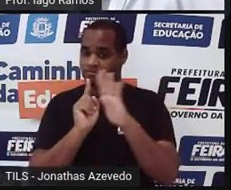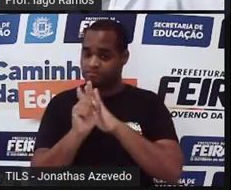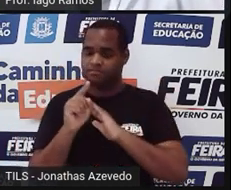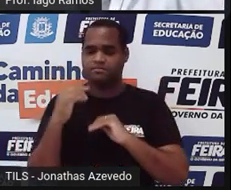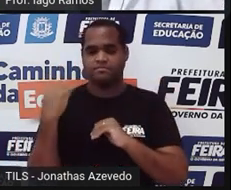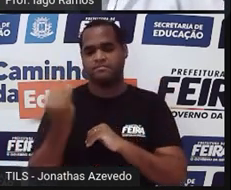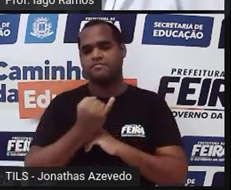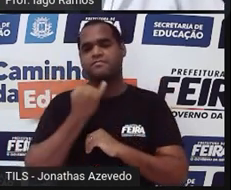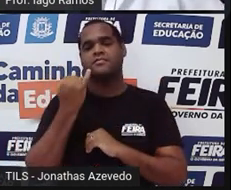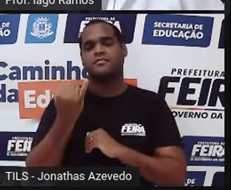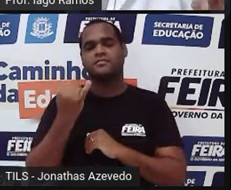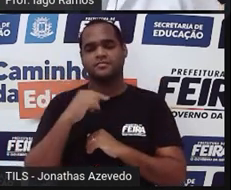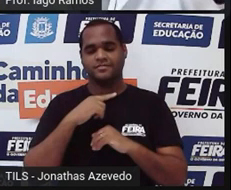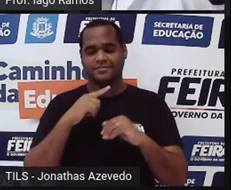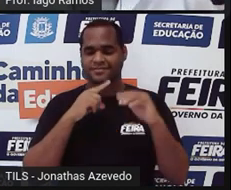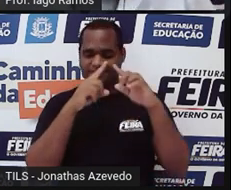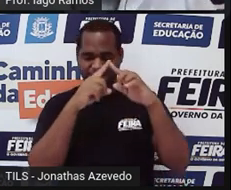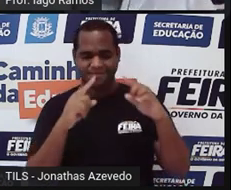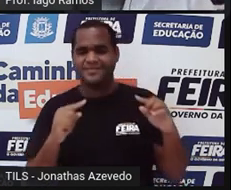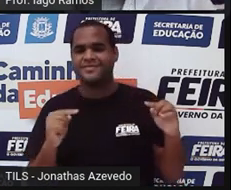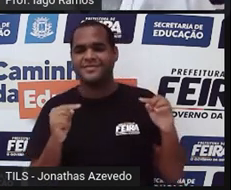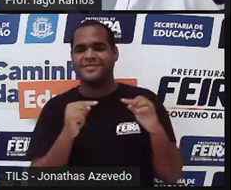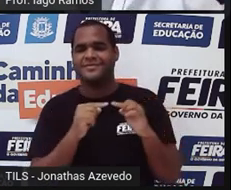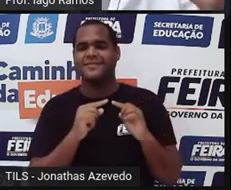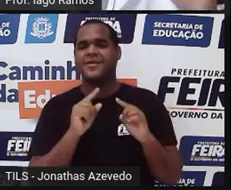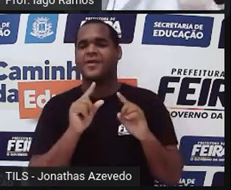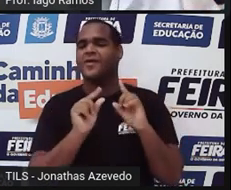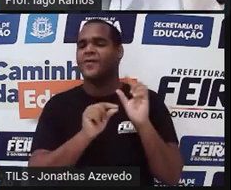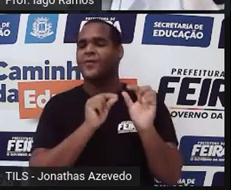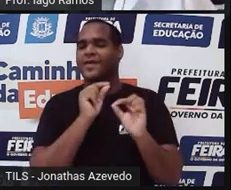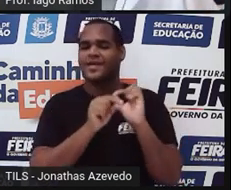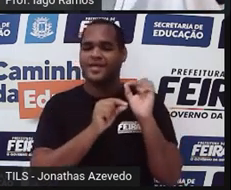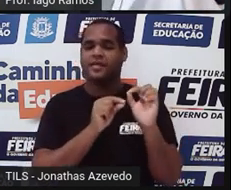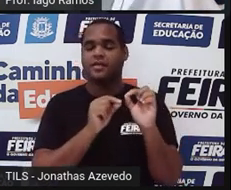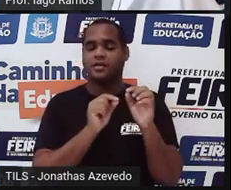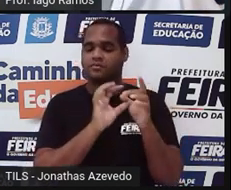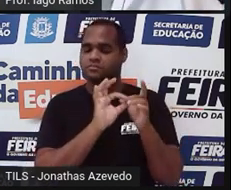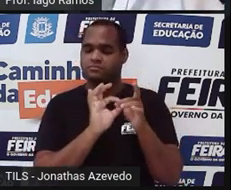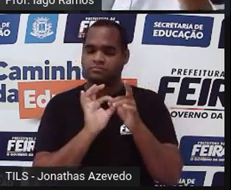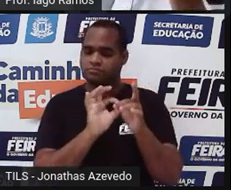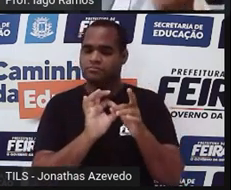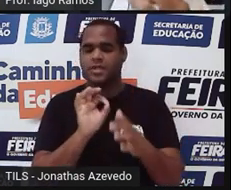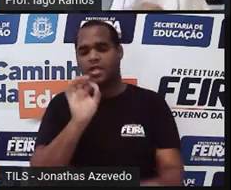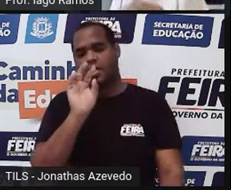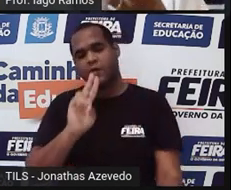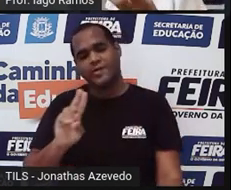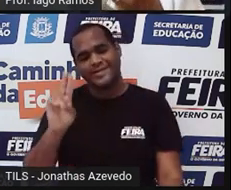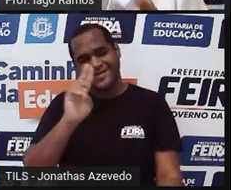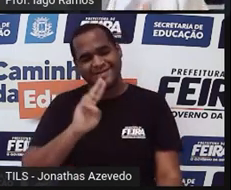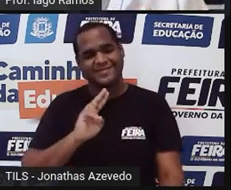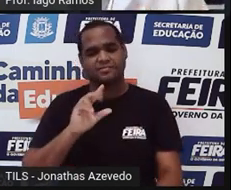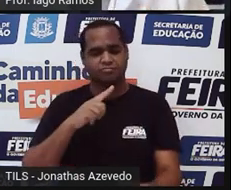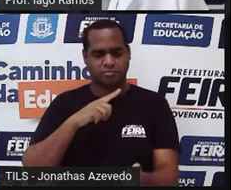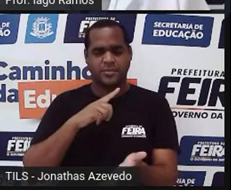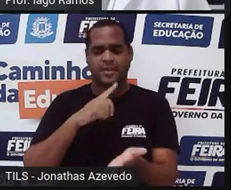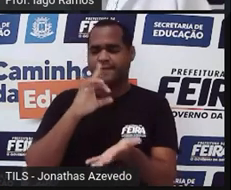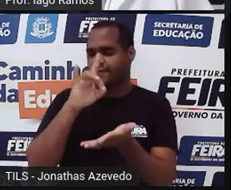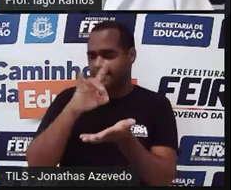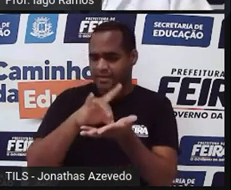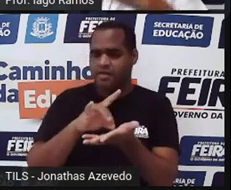É porque o triângulo, é bastante, muito utilizado no mundo real. No mundo real,